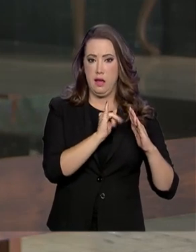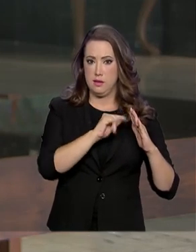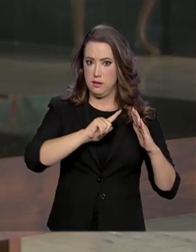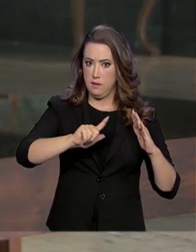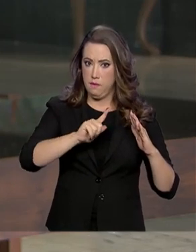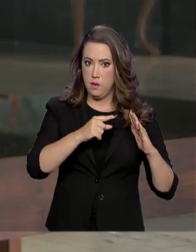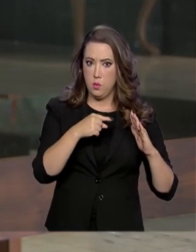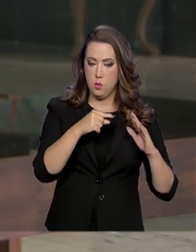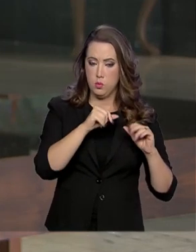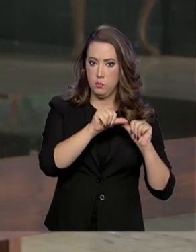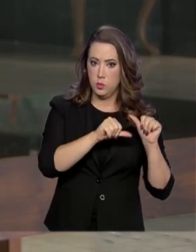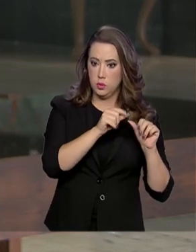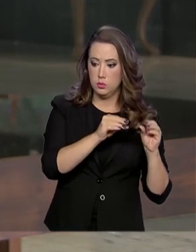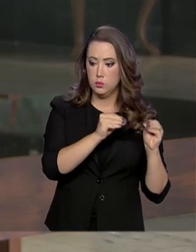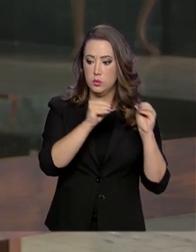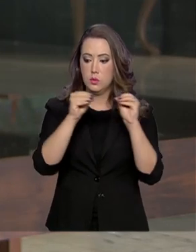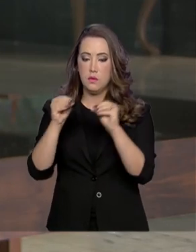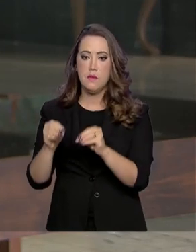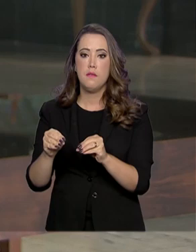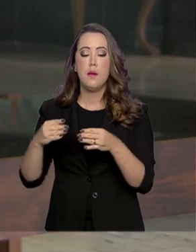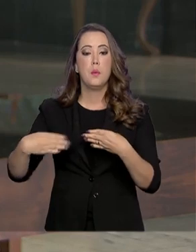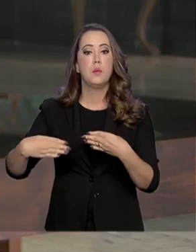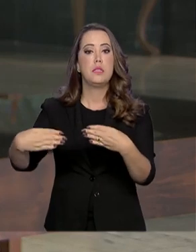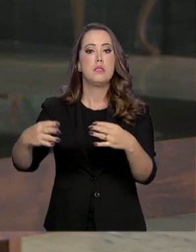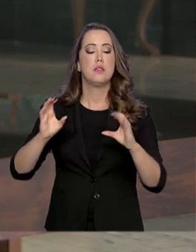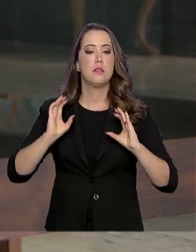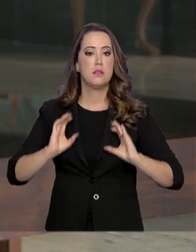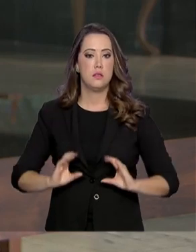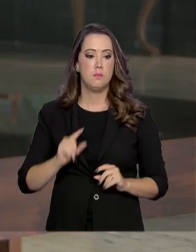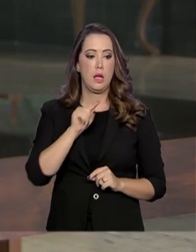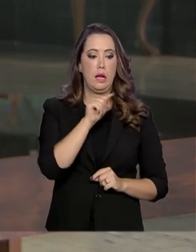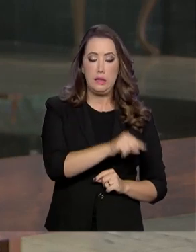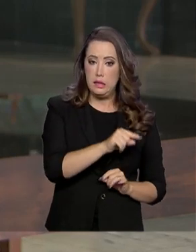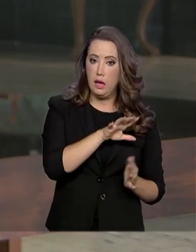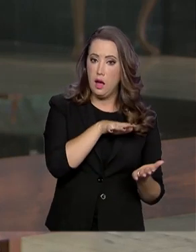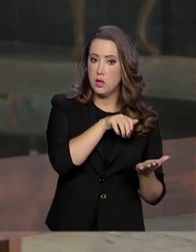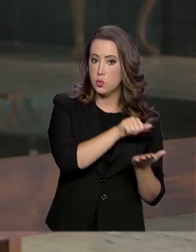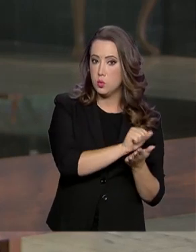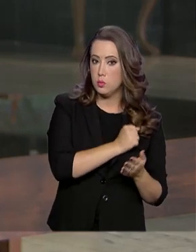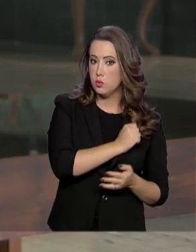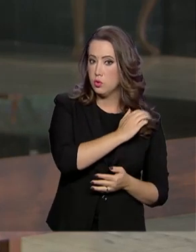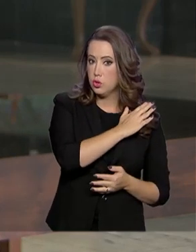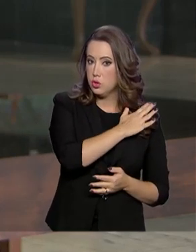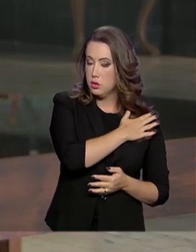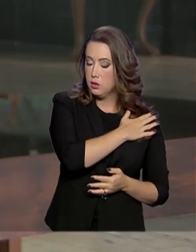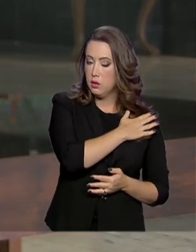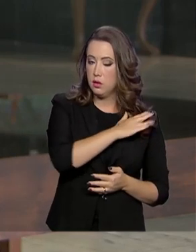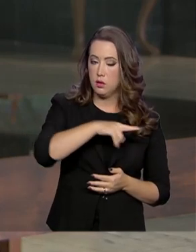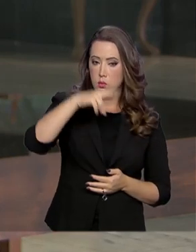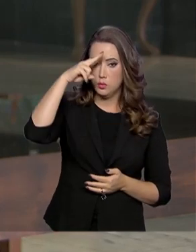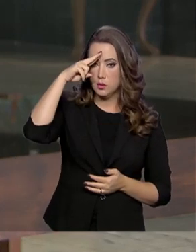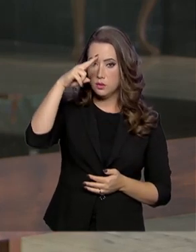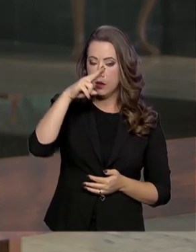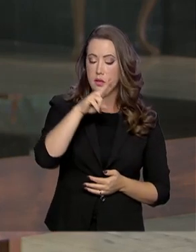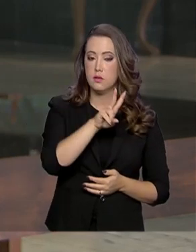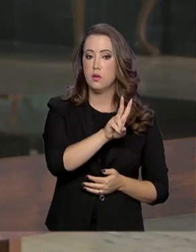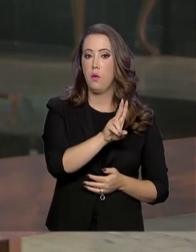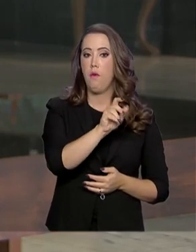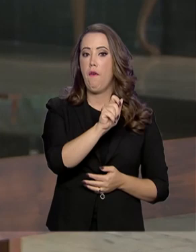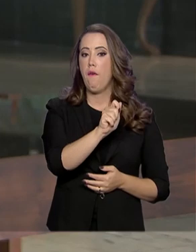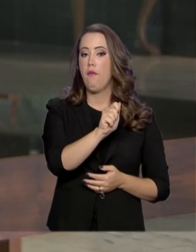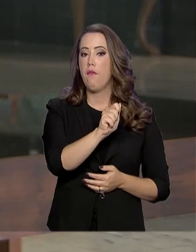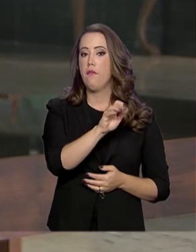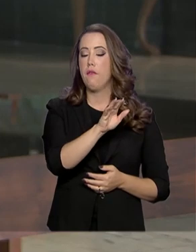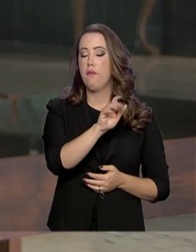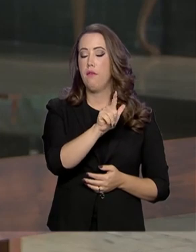No lugar dele, na Casa Civil, quem assume é o general de Exército Walter Souza Braga Neto, ele que foi responsável pela intervenção